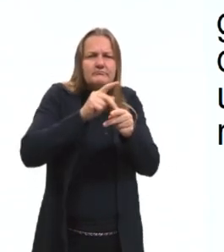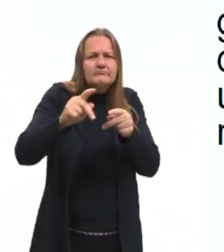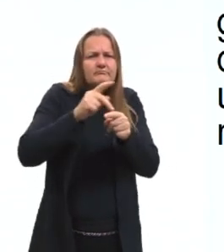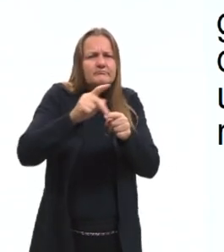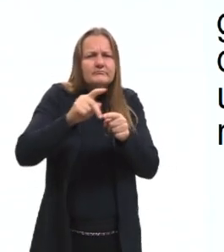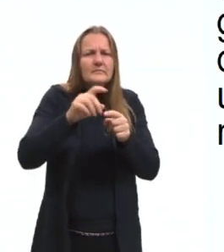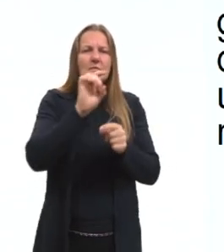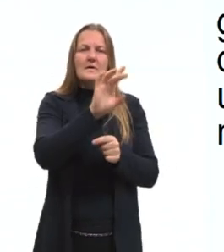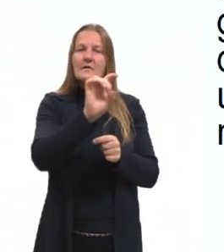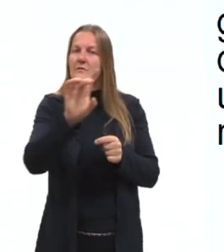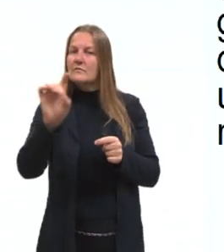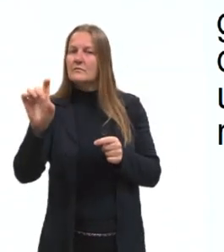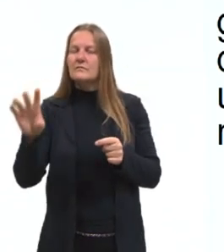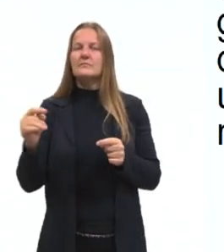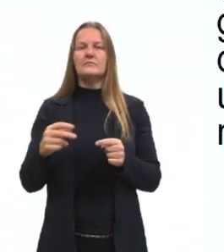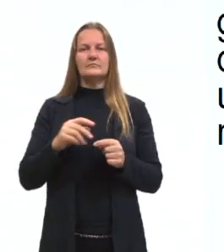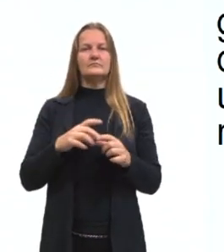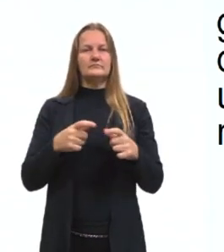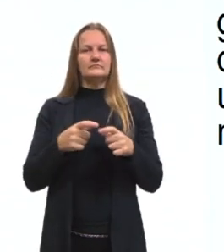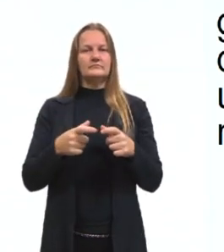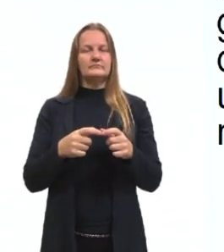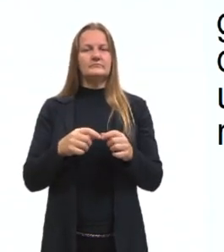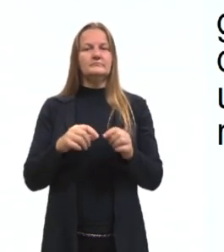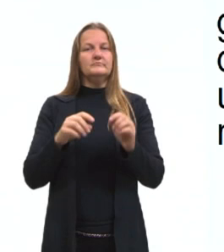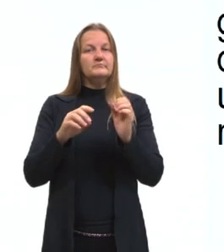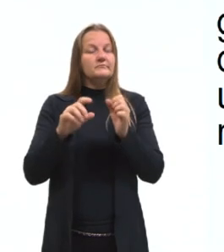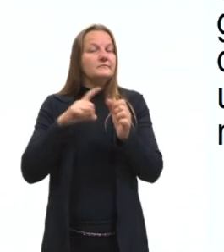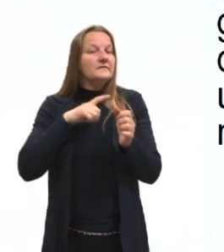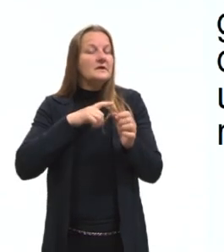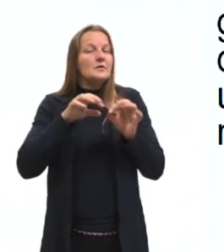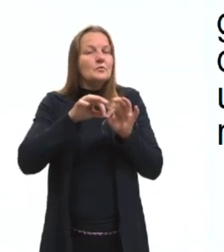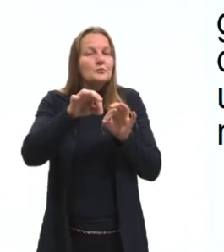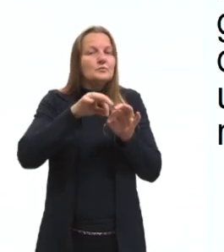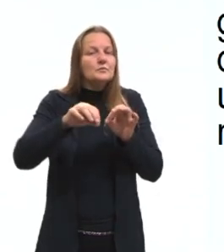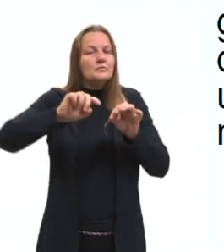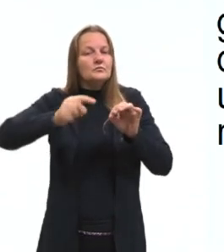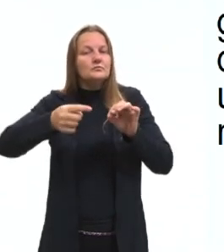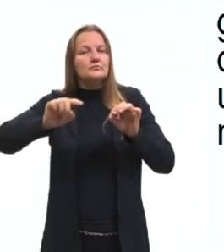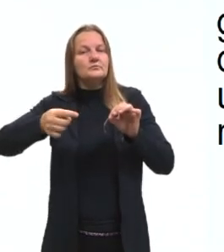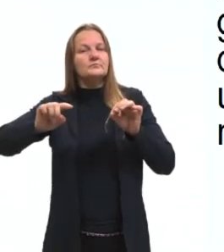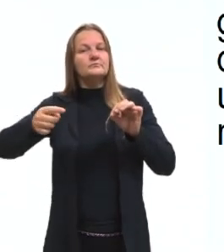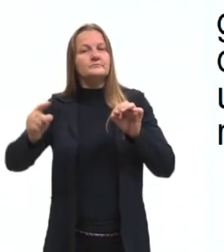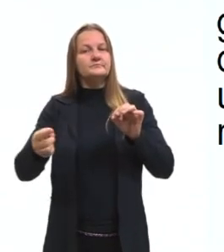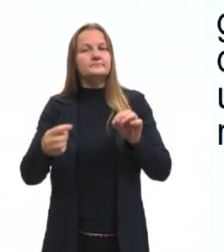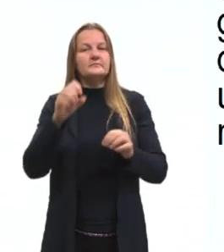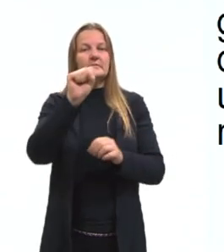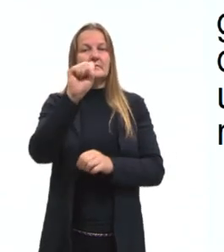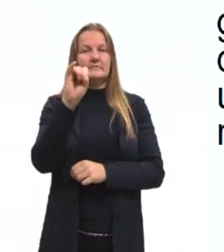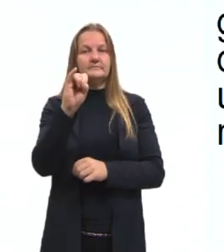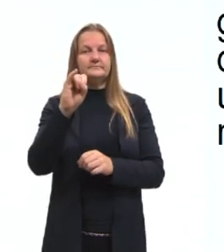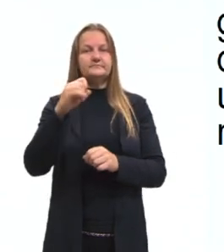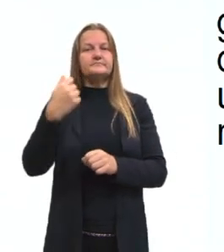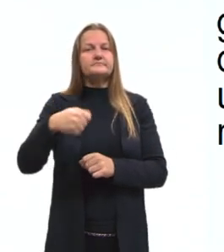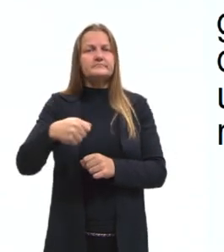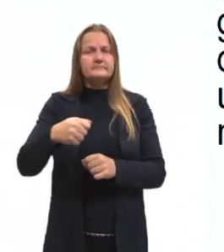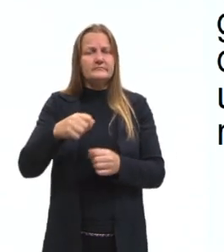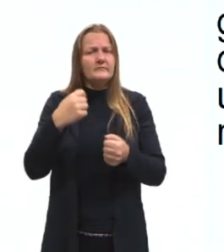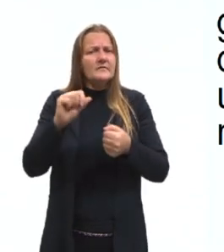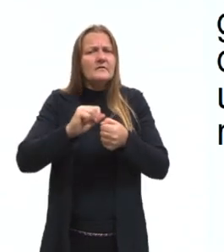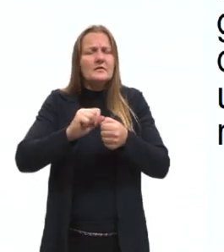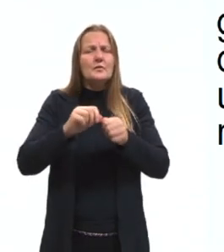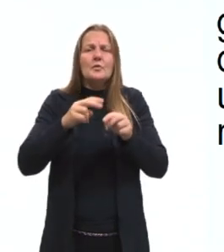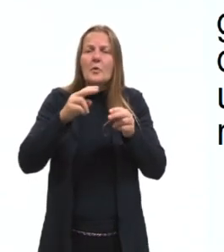grandeza. Baseado no sistema métrico decimal, o SI surgiu da necessidade de